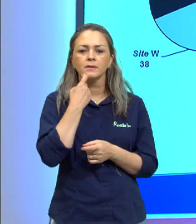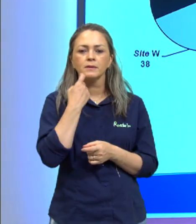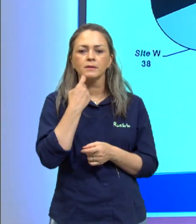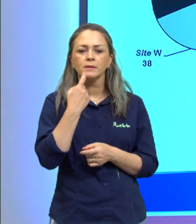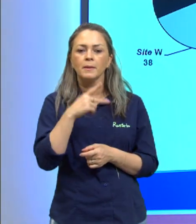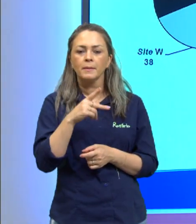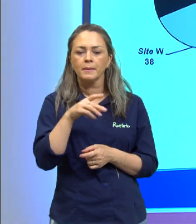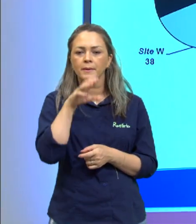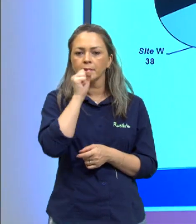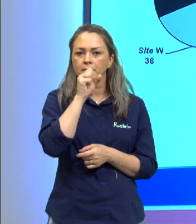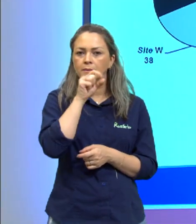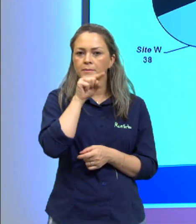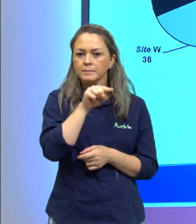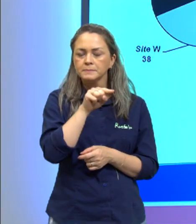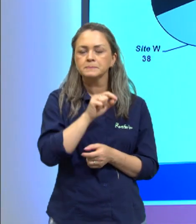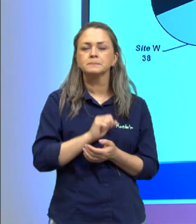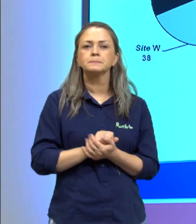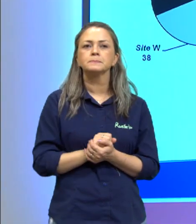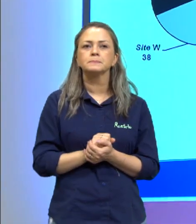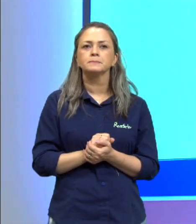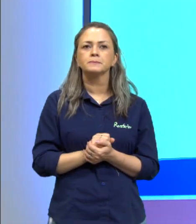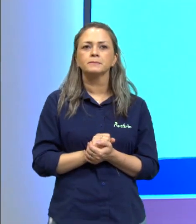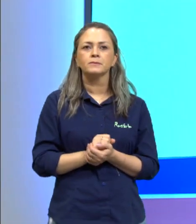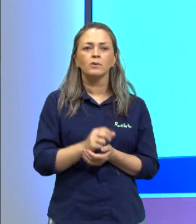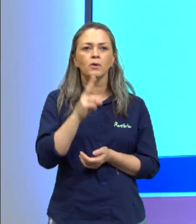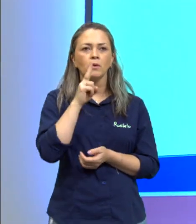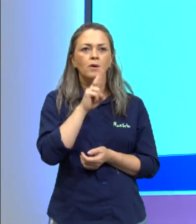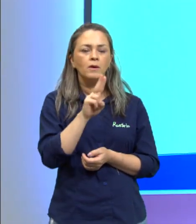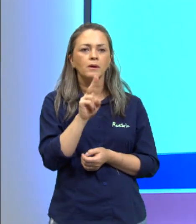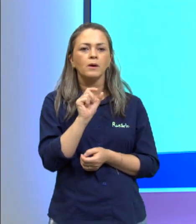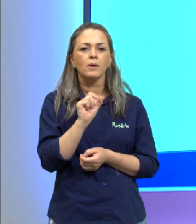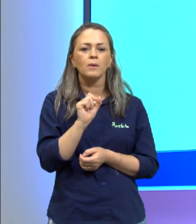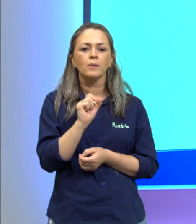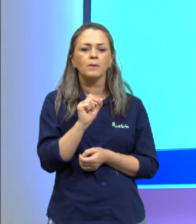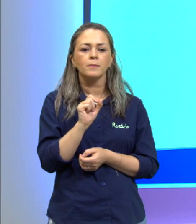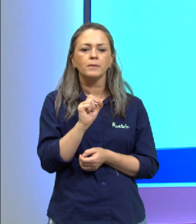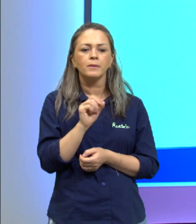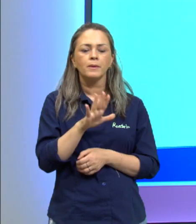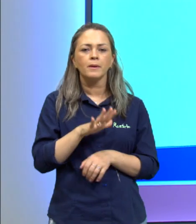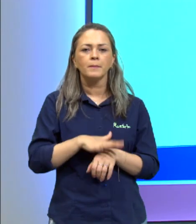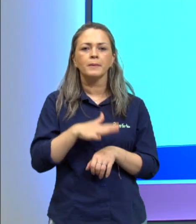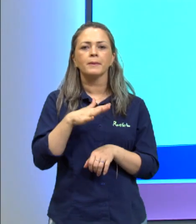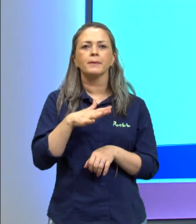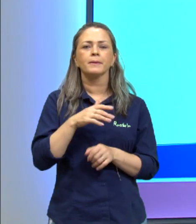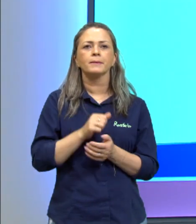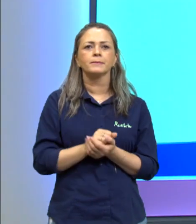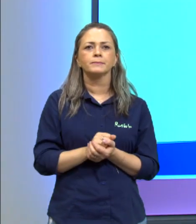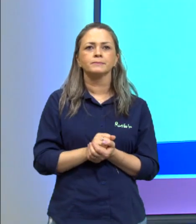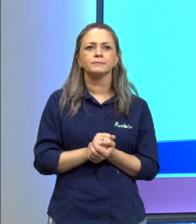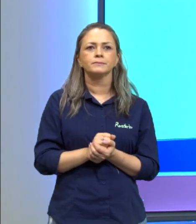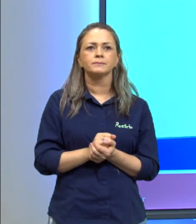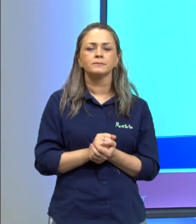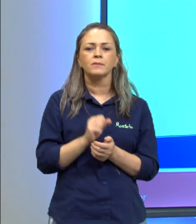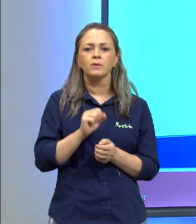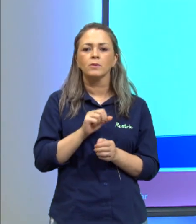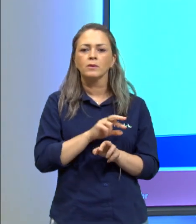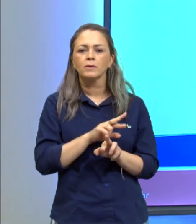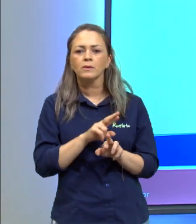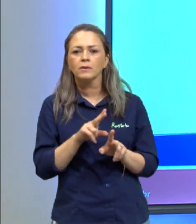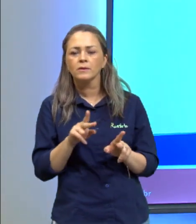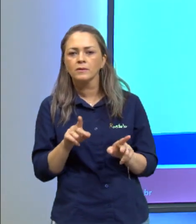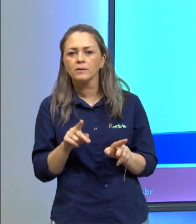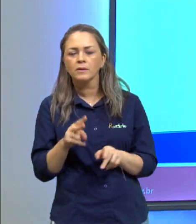sábado desses sites e verificar qual delas foi a maior. Então, qual a diferença